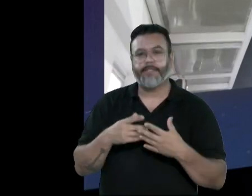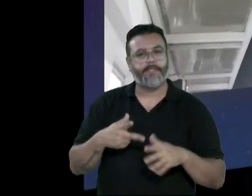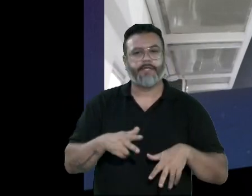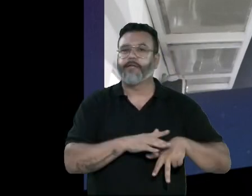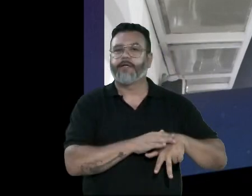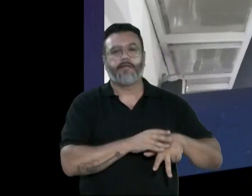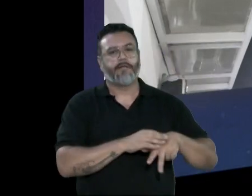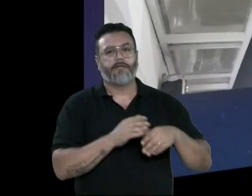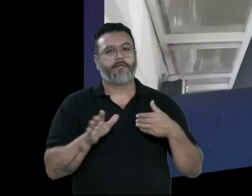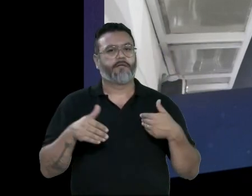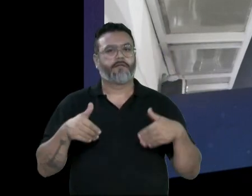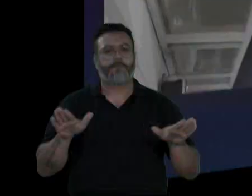entre aspas, largado.